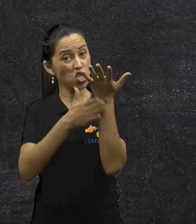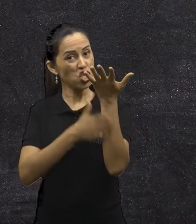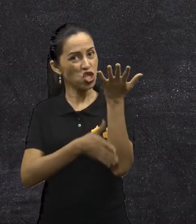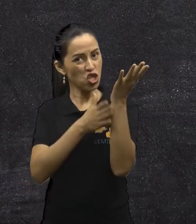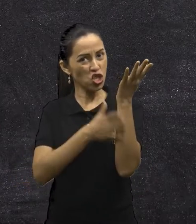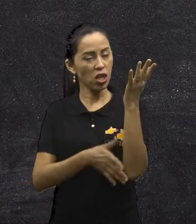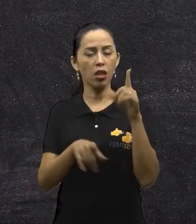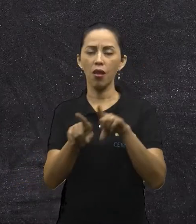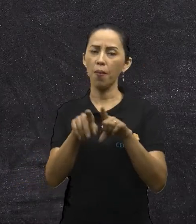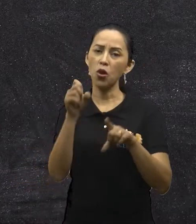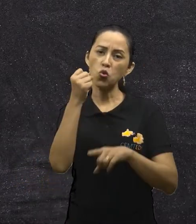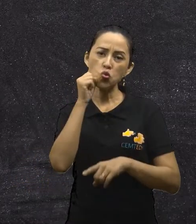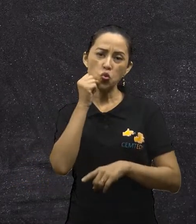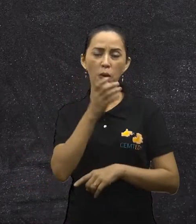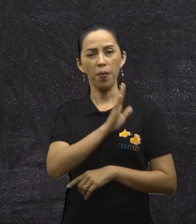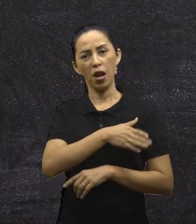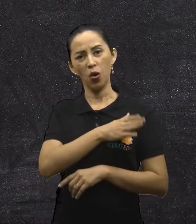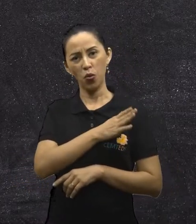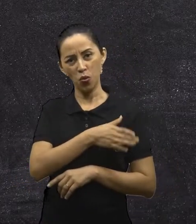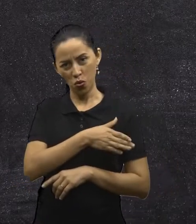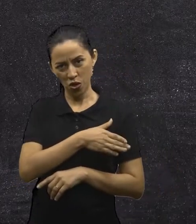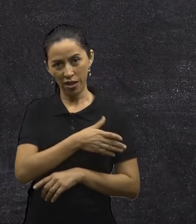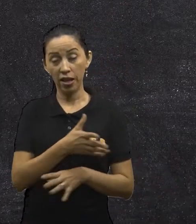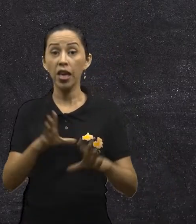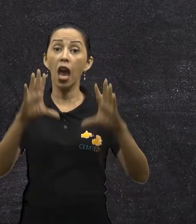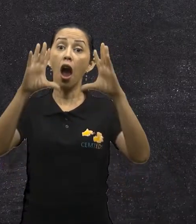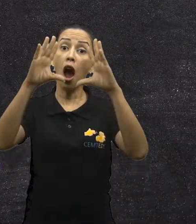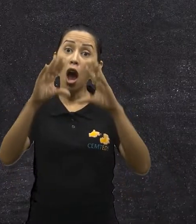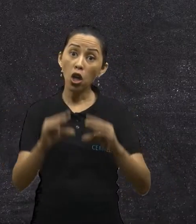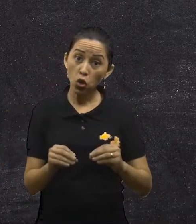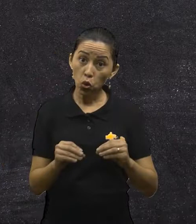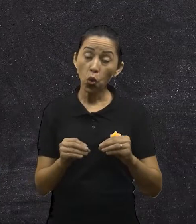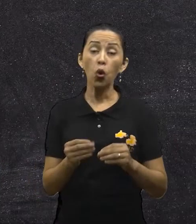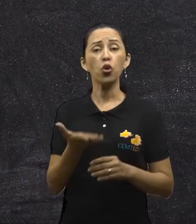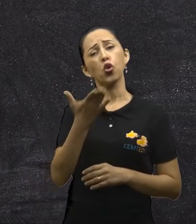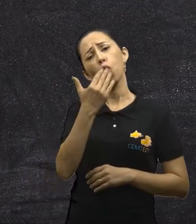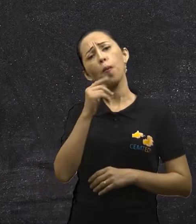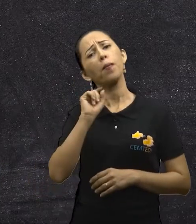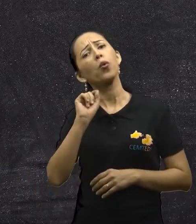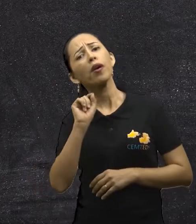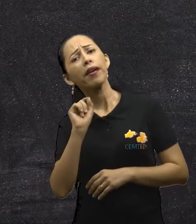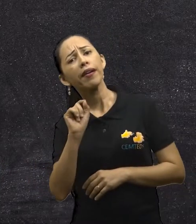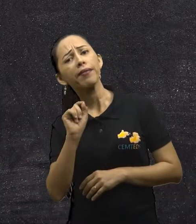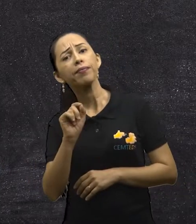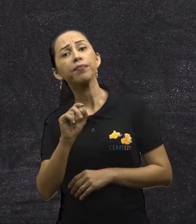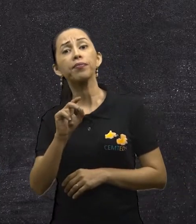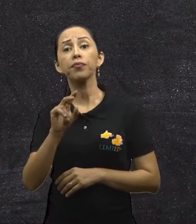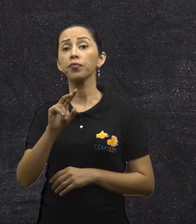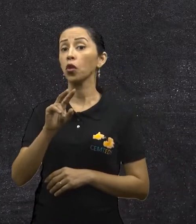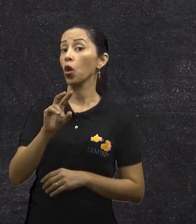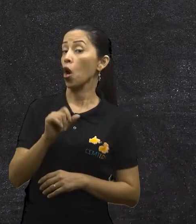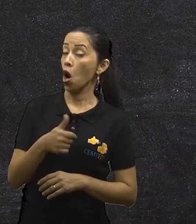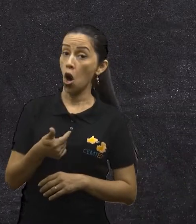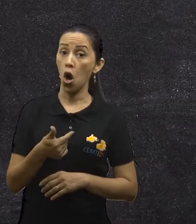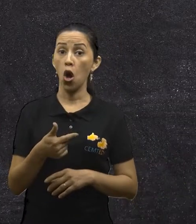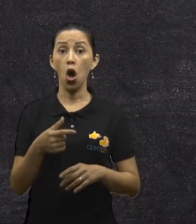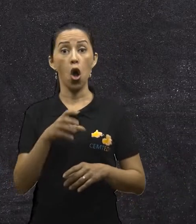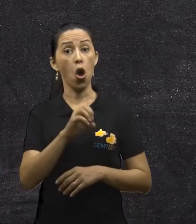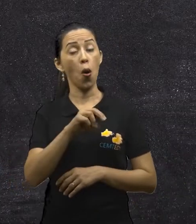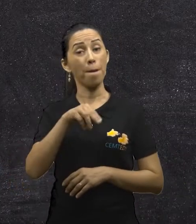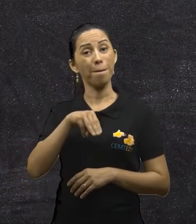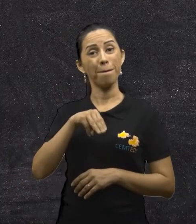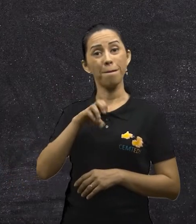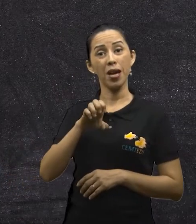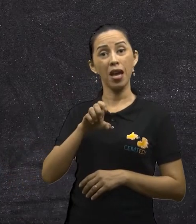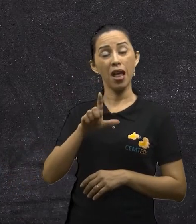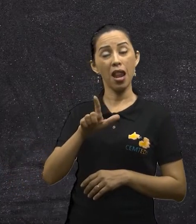jantar? Um omelete de queijo com o cará roxo cozido e uma salada de alface, tomate e